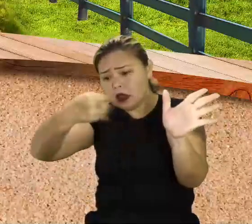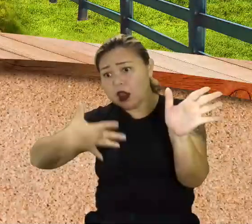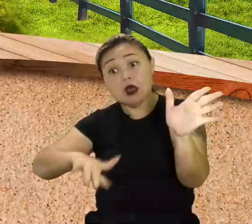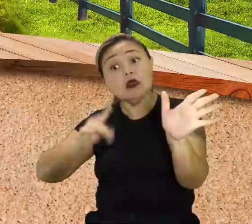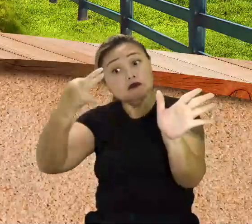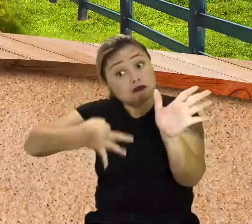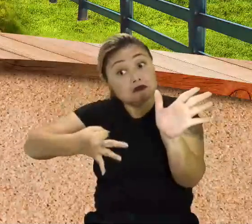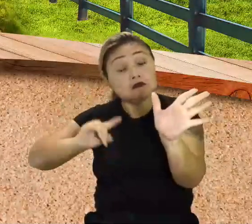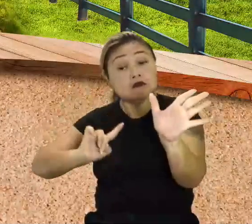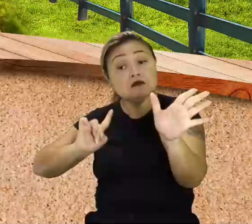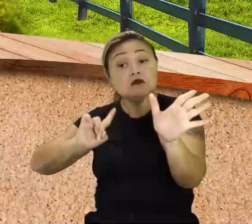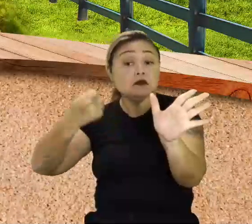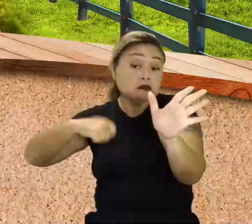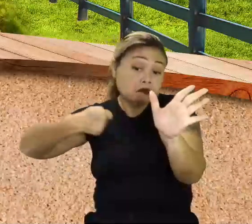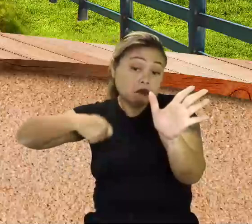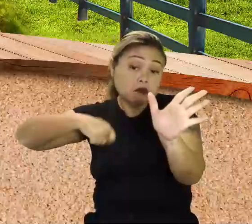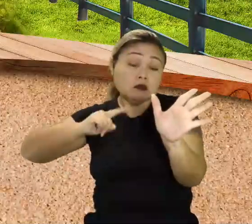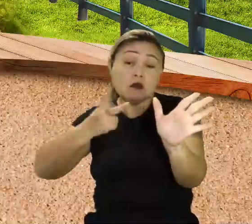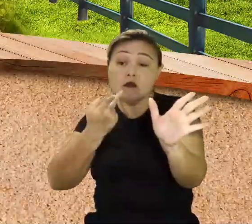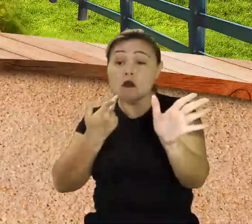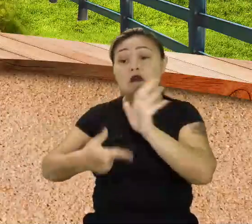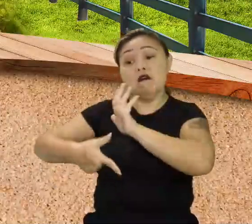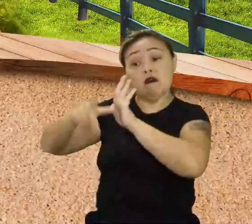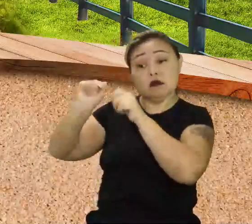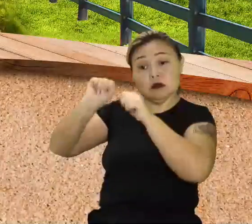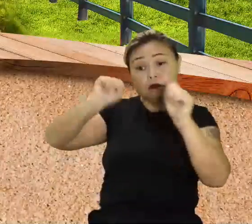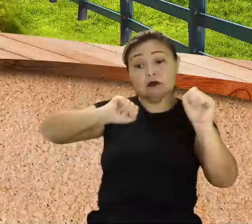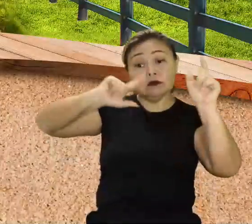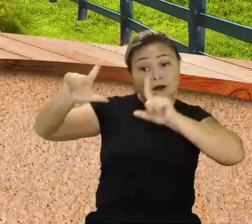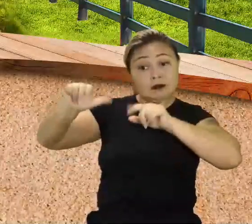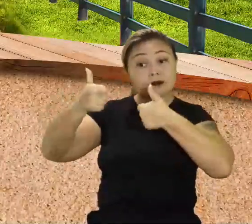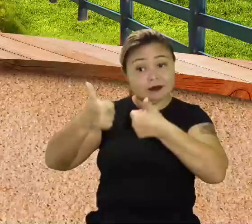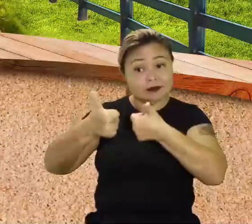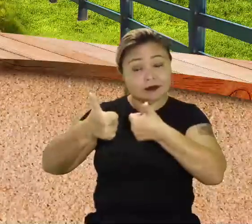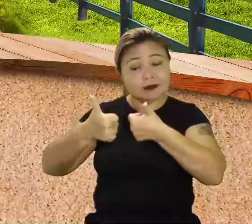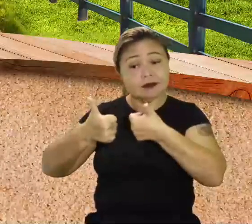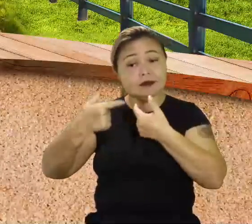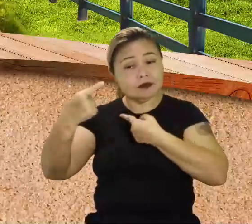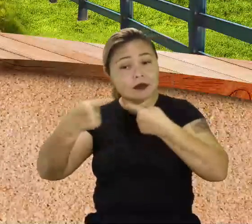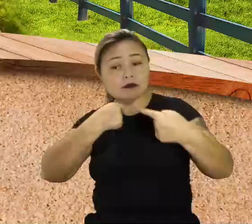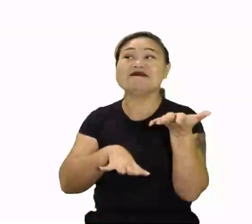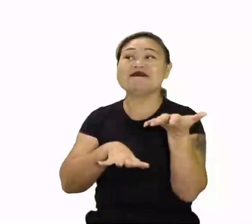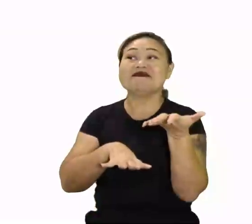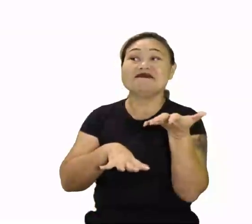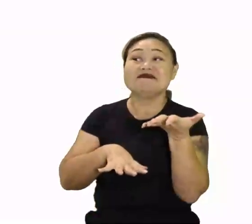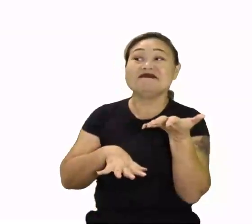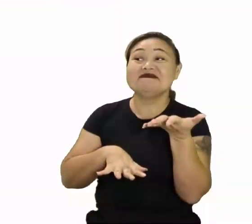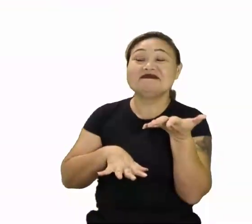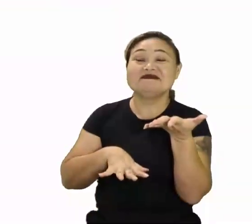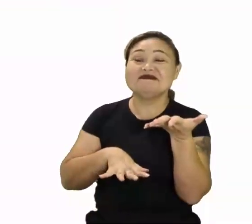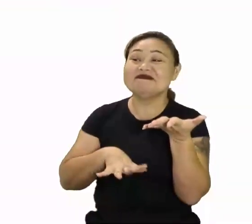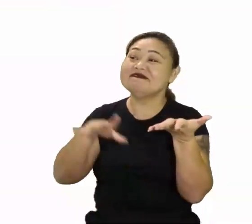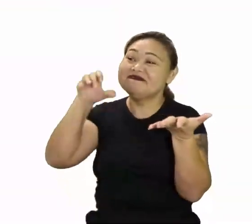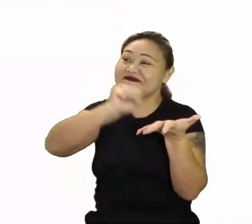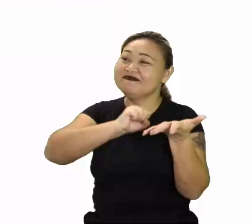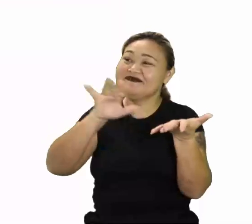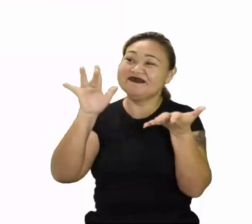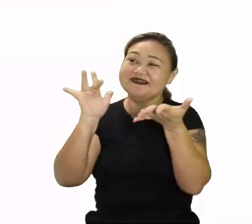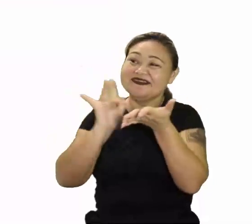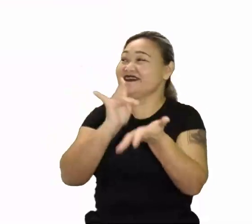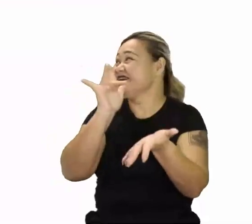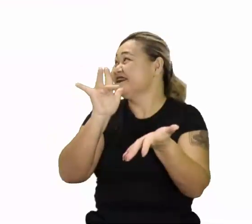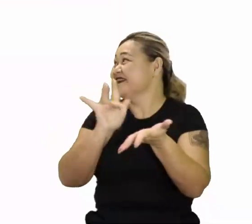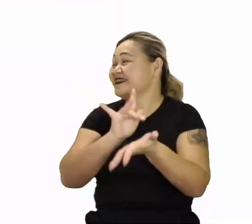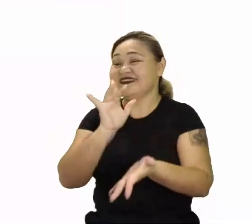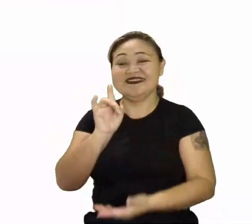está correto. Se tiver necessidade. Eu te volto para o slide. Tá bom? Para a gente poder tirar dúvida. É um dedinho rápido. Não